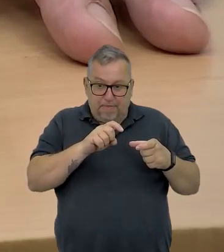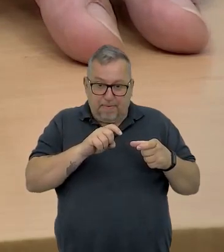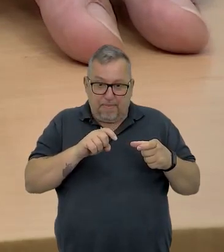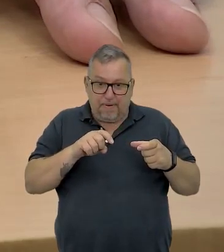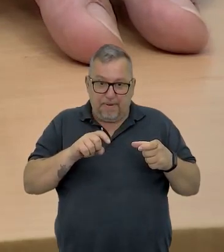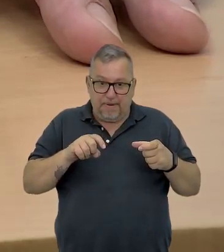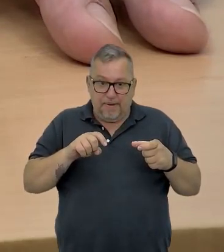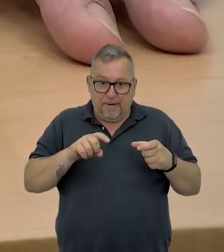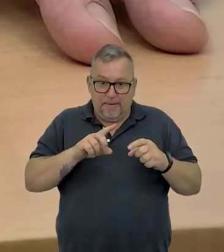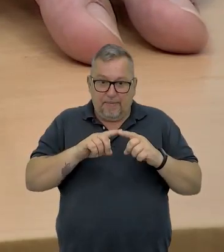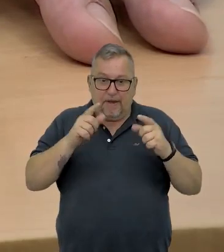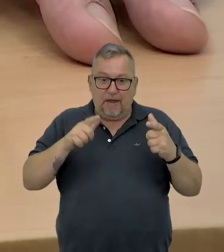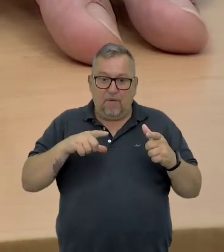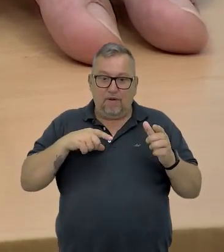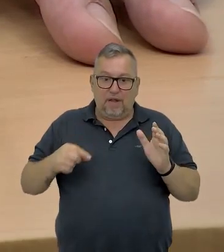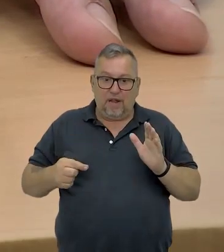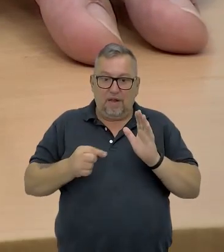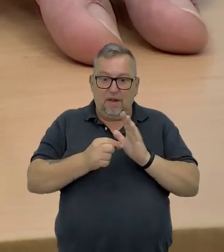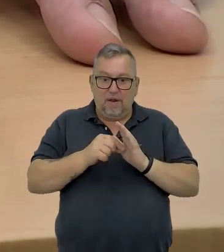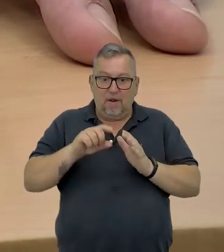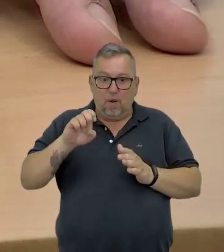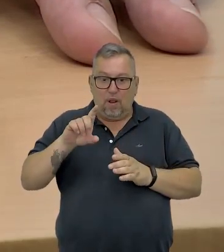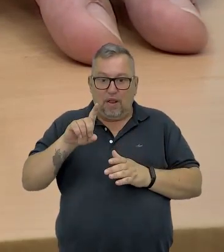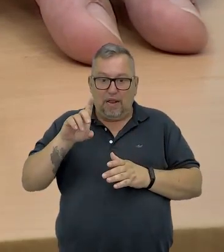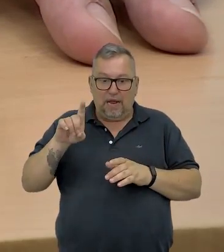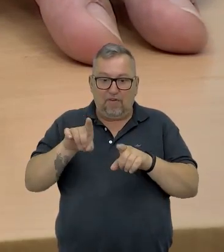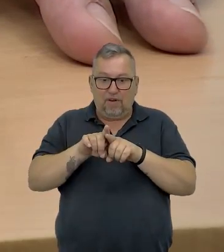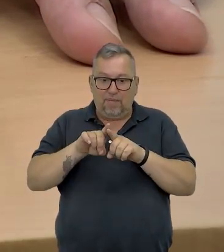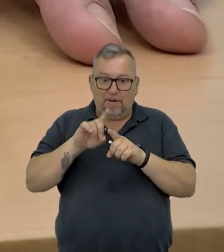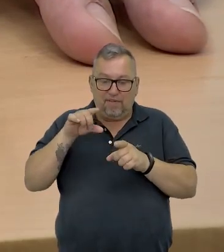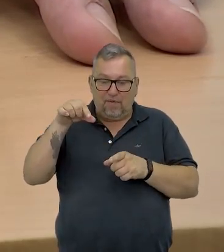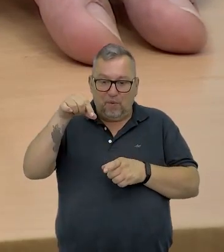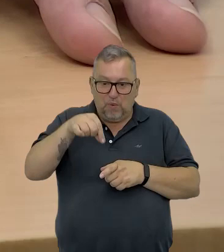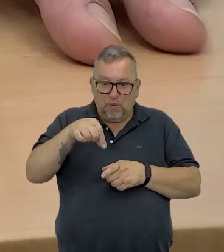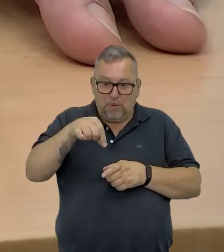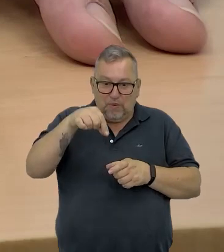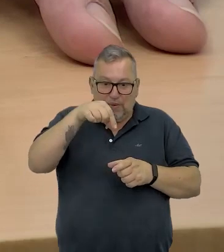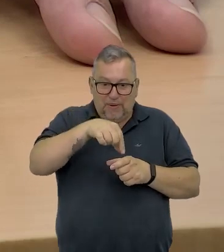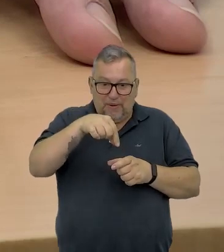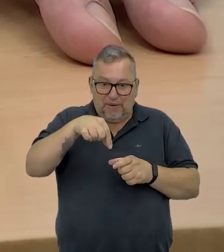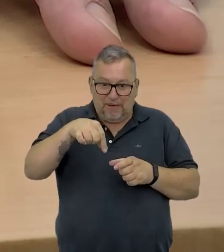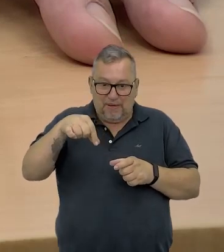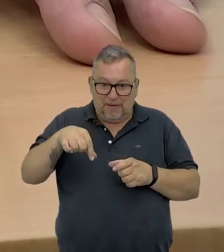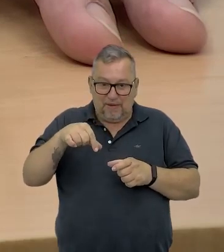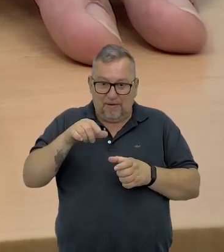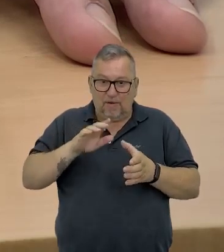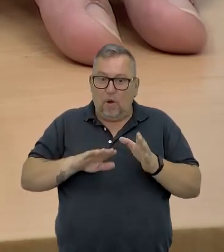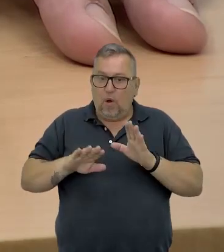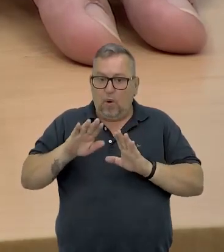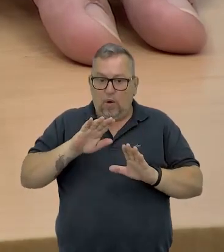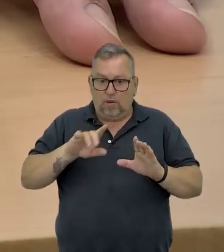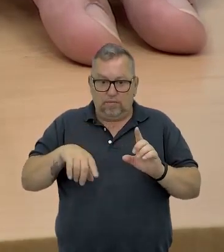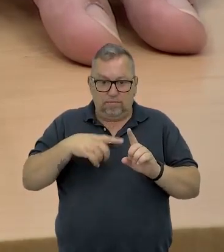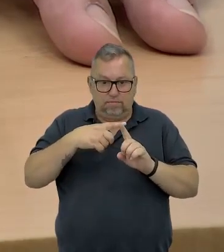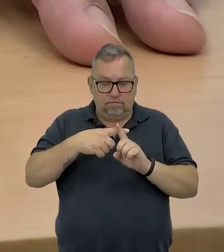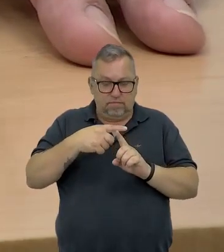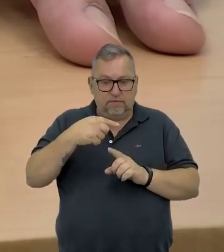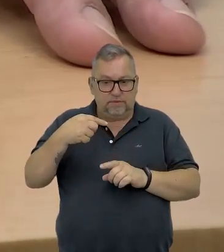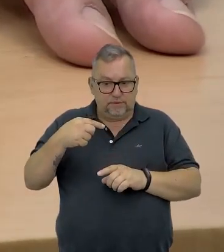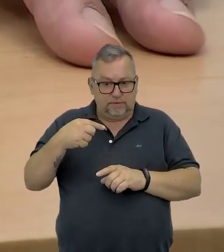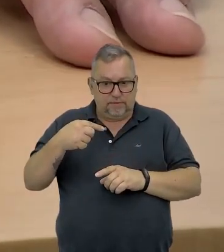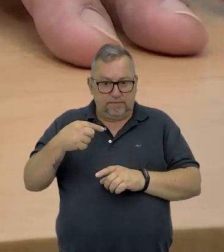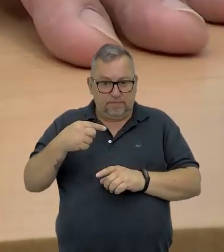é onde está ligado o LED, as pernas do LED. Tome cuidado com a polaridade das pernas do LED, tá?